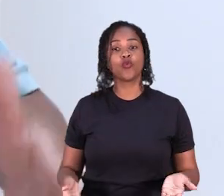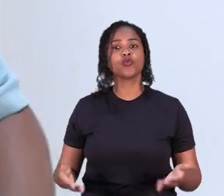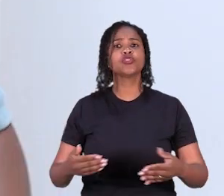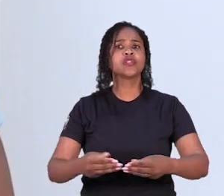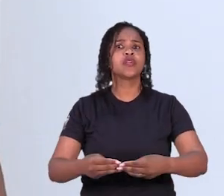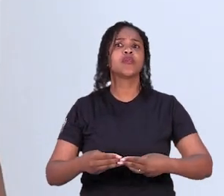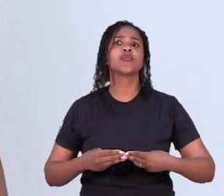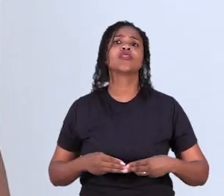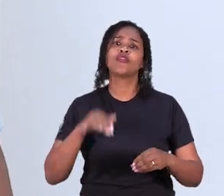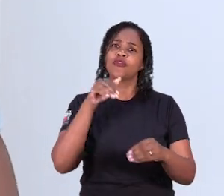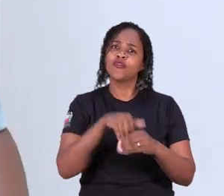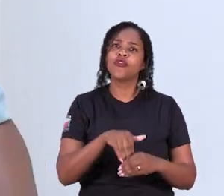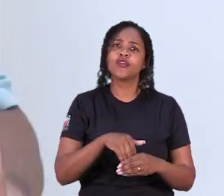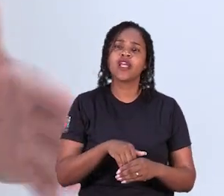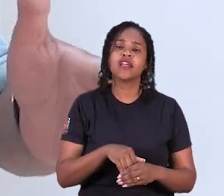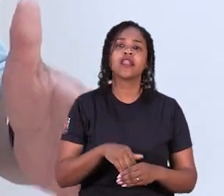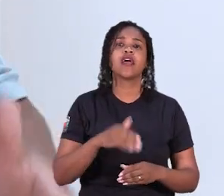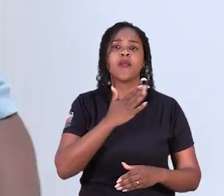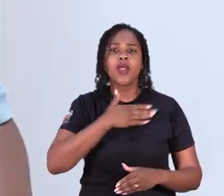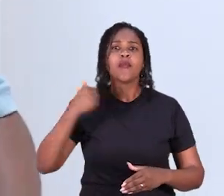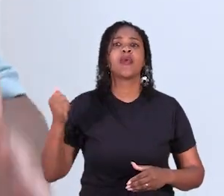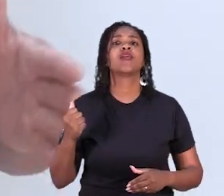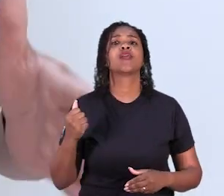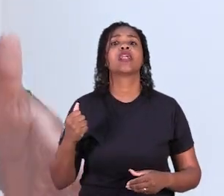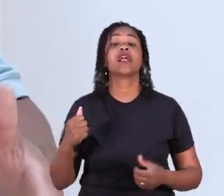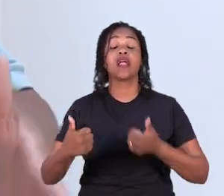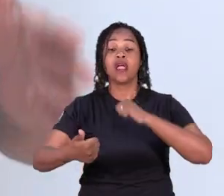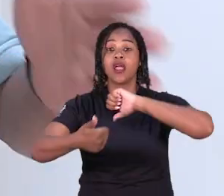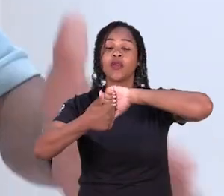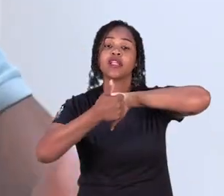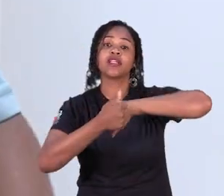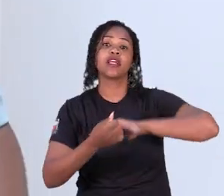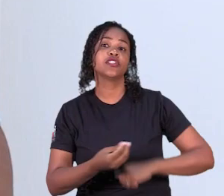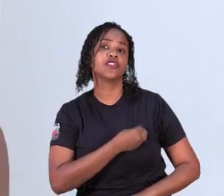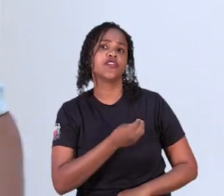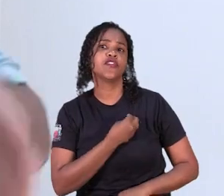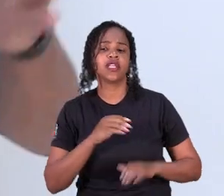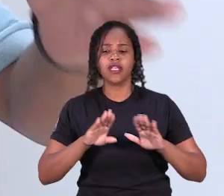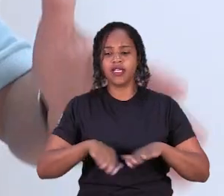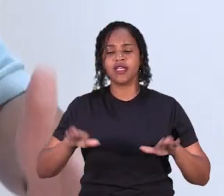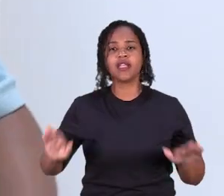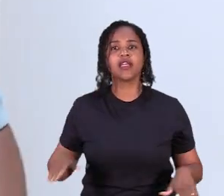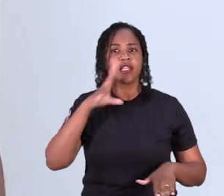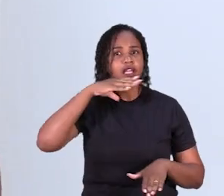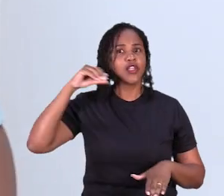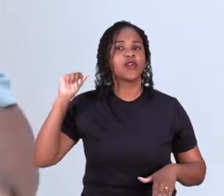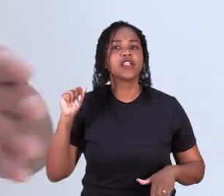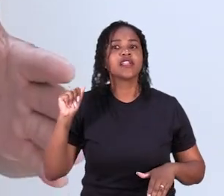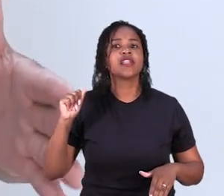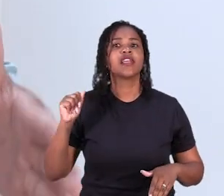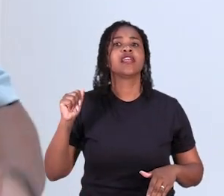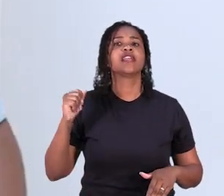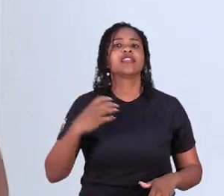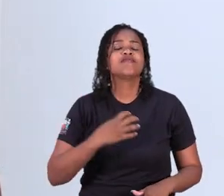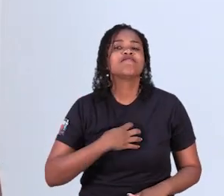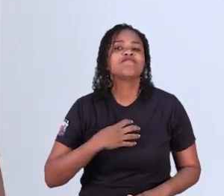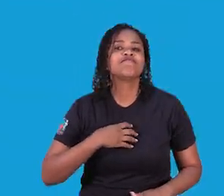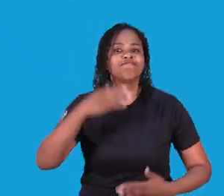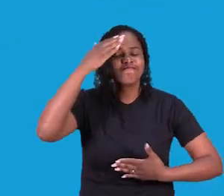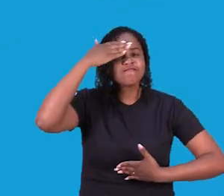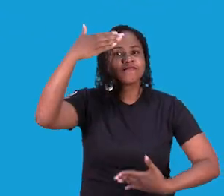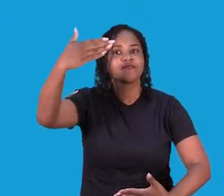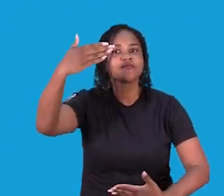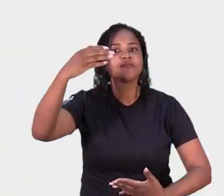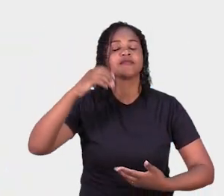e hoje essa moção foi votada aqui para trazer qualidade de vida para nossas crianças autistas, para nossos adolescentes Gratidão é a